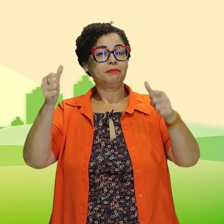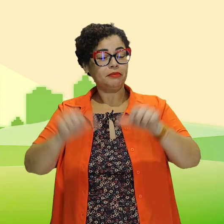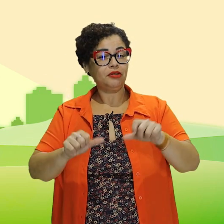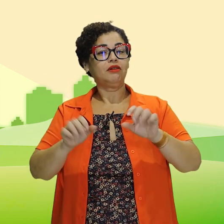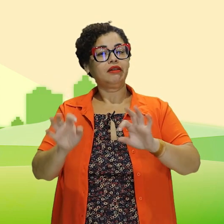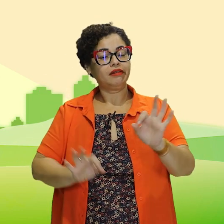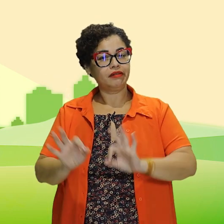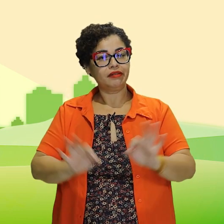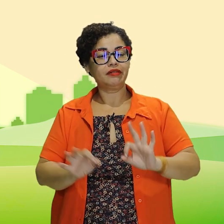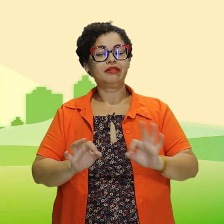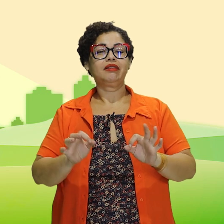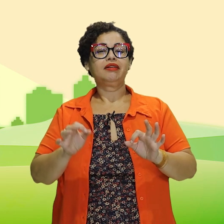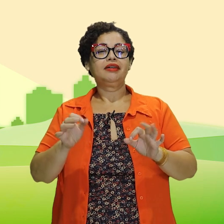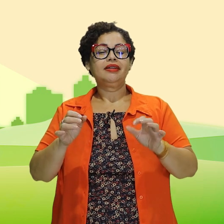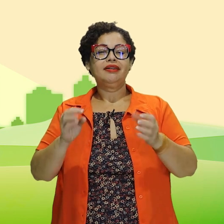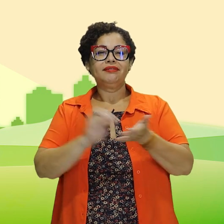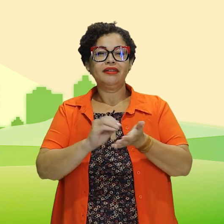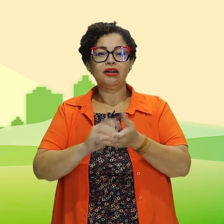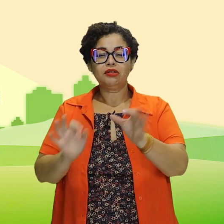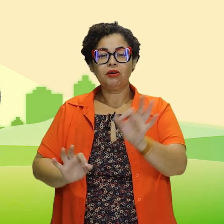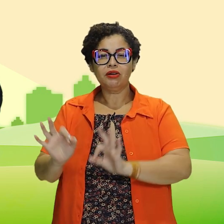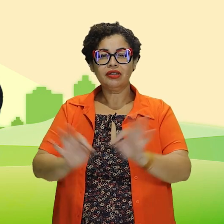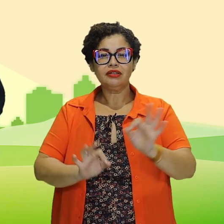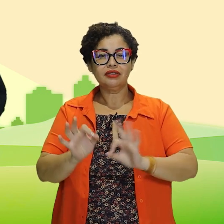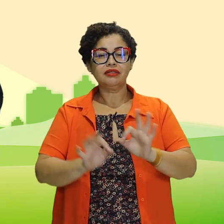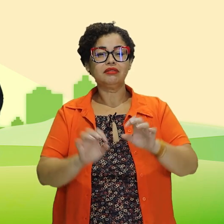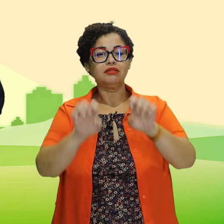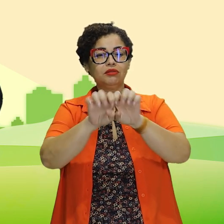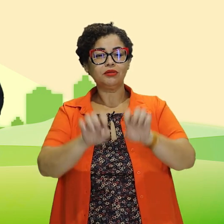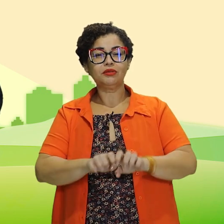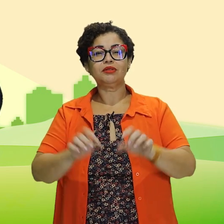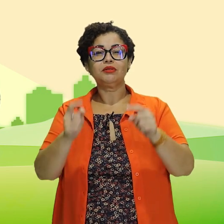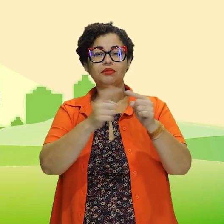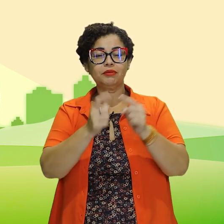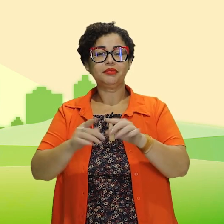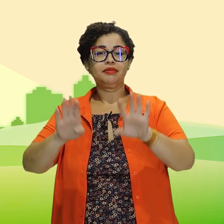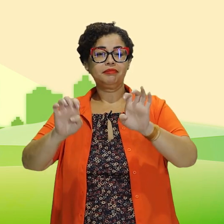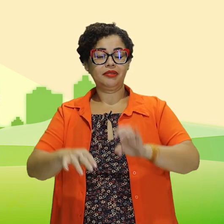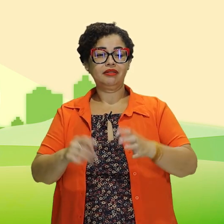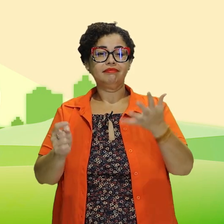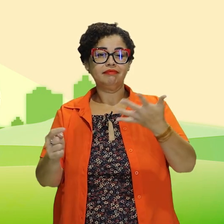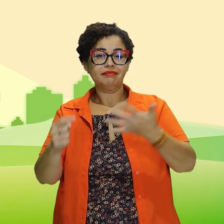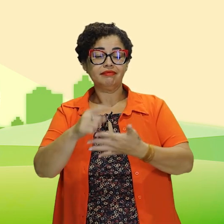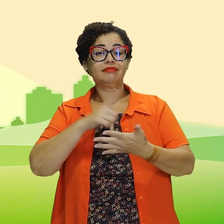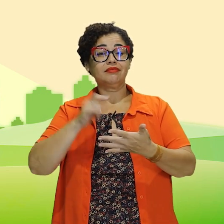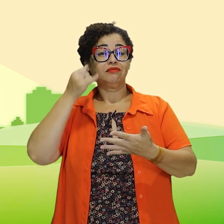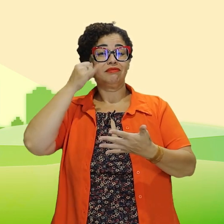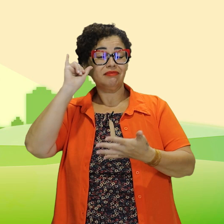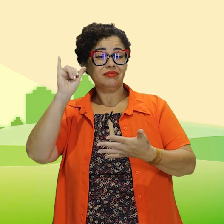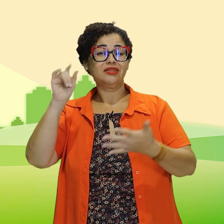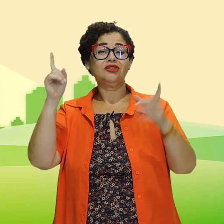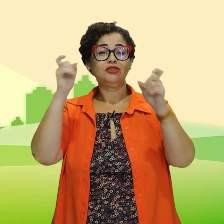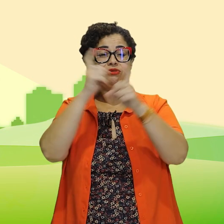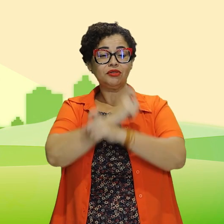evidenciam a má gestão dos recursos e a falta de infraestrutura adequada, como fatores que